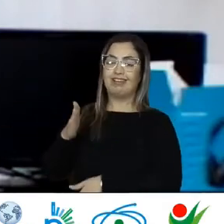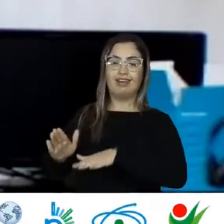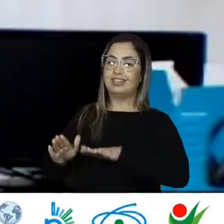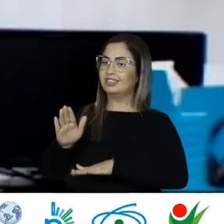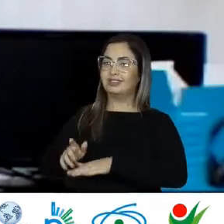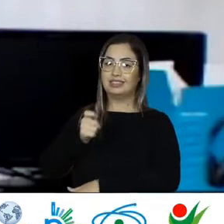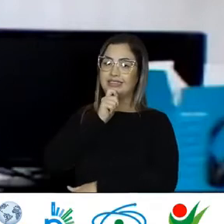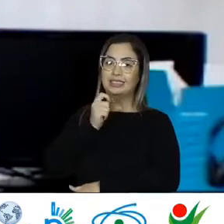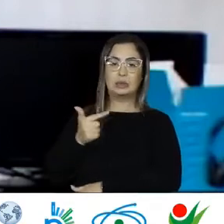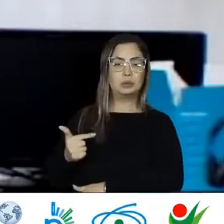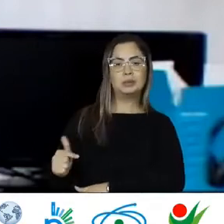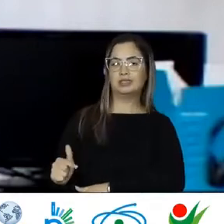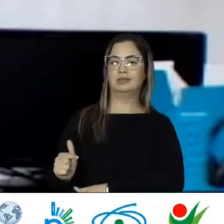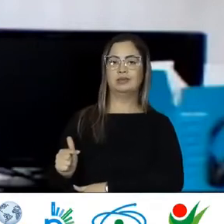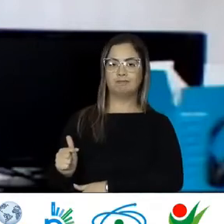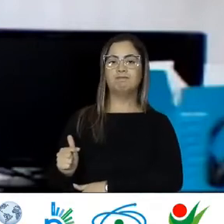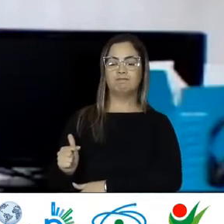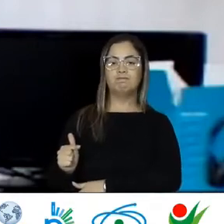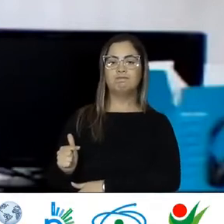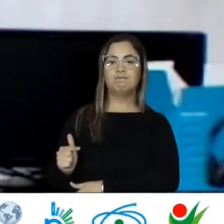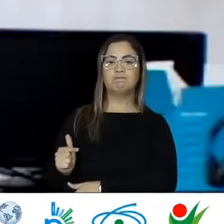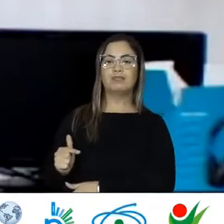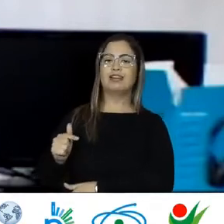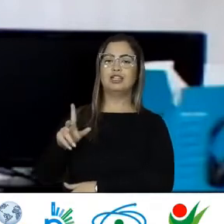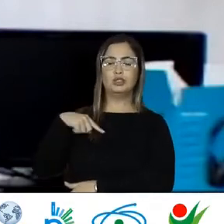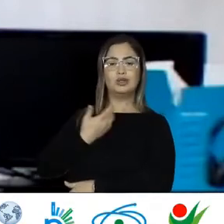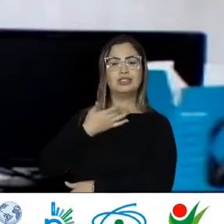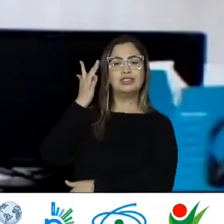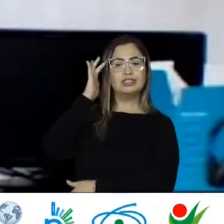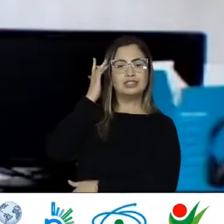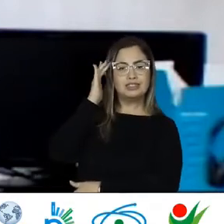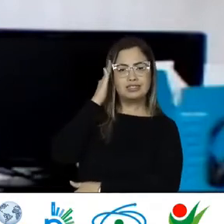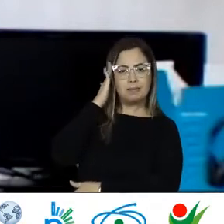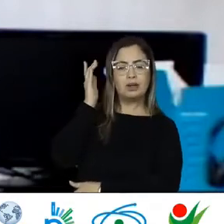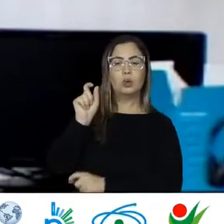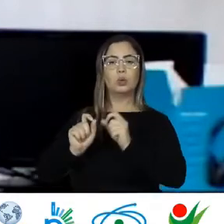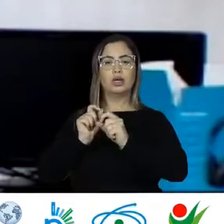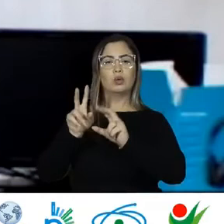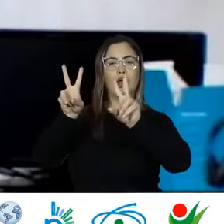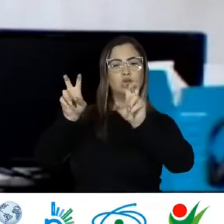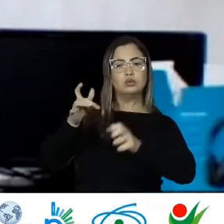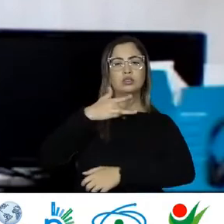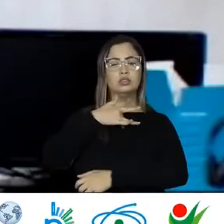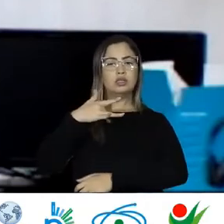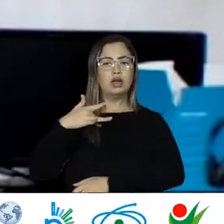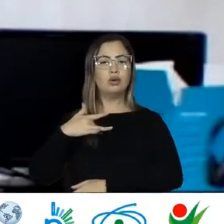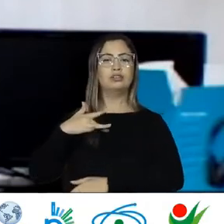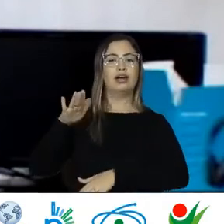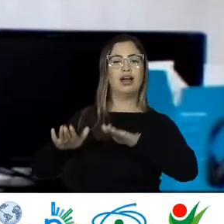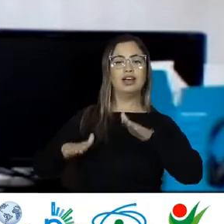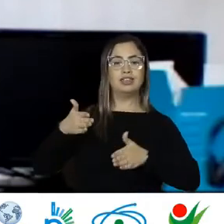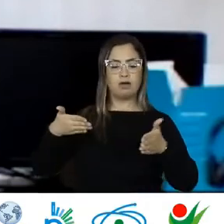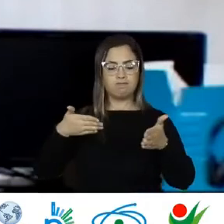vai ser sanada Muitas vezes Porque a gente sabe Também que as questões De saúde Elas muitas vezes Se cruzam Com